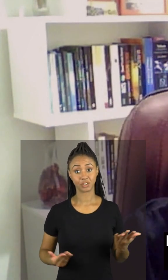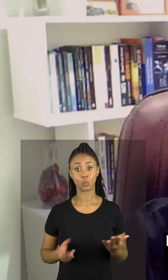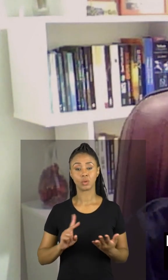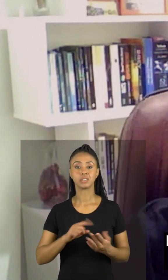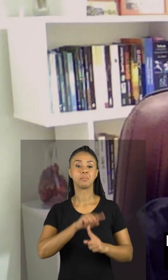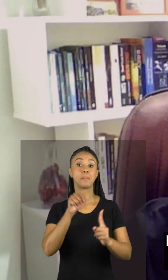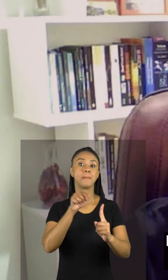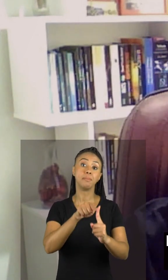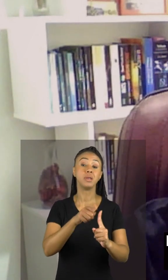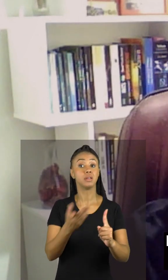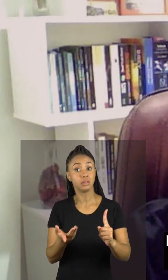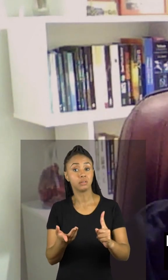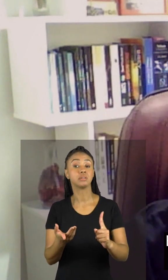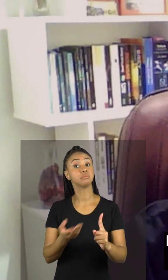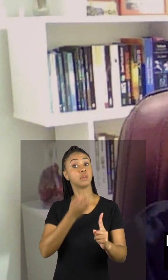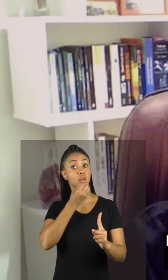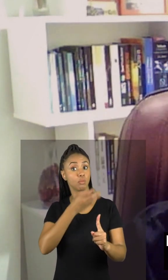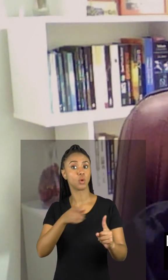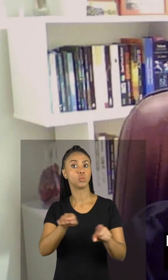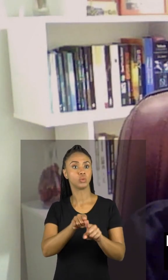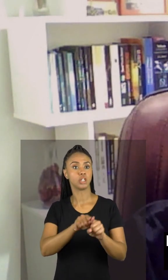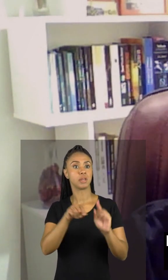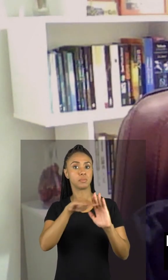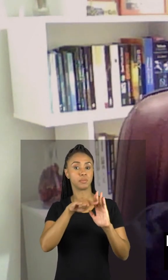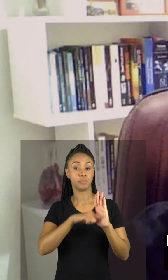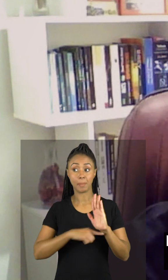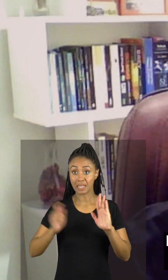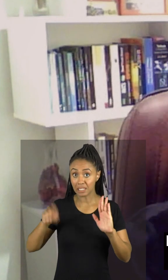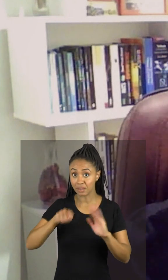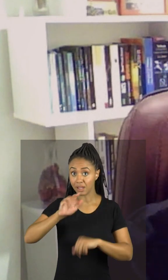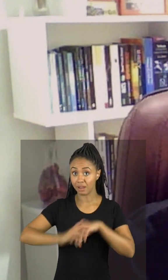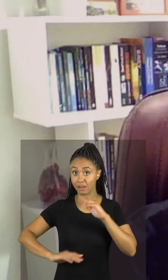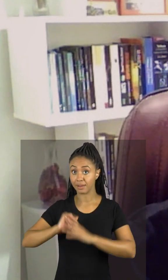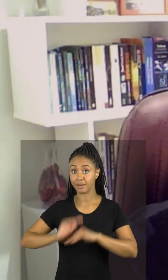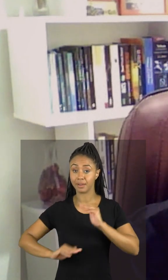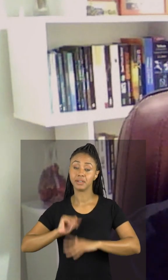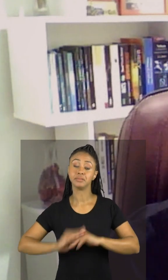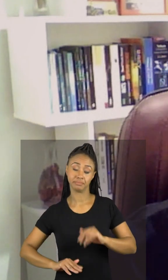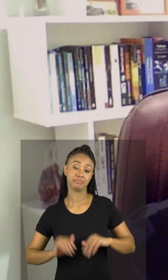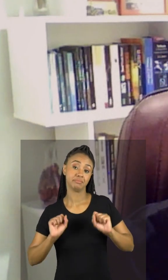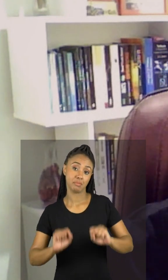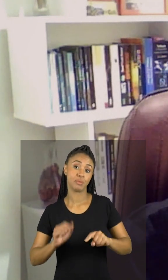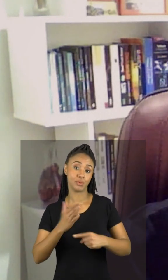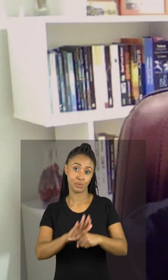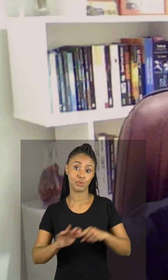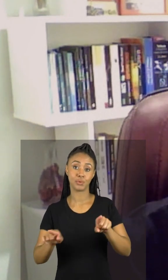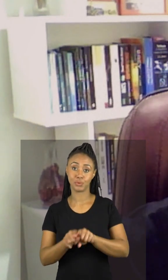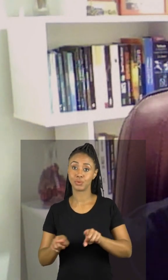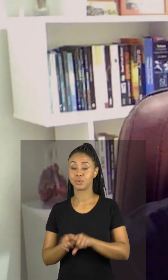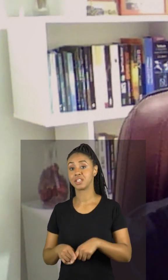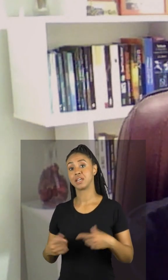fazer metas específicas e alcançáveis também pode ser uma alternativa bacana também.